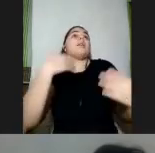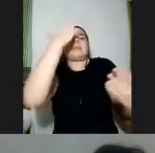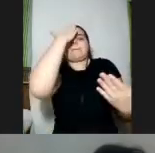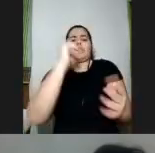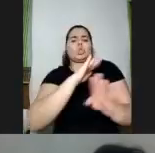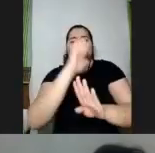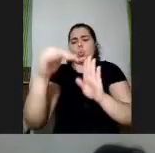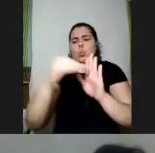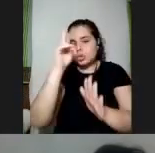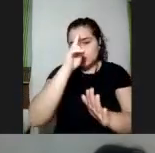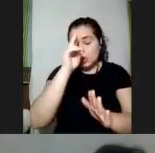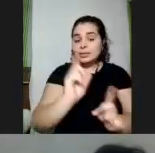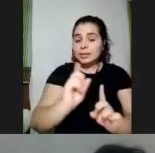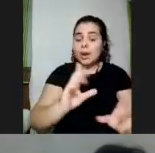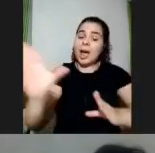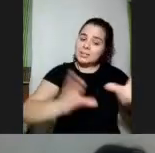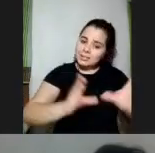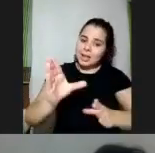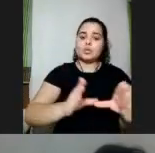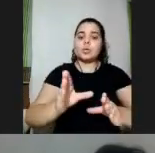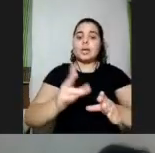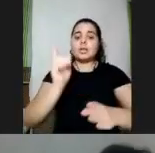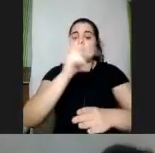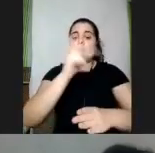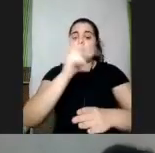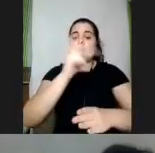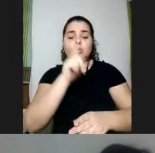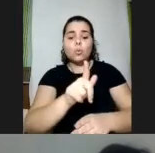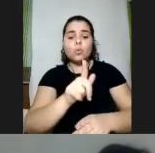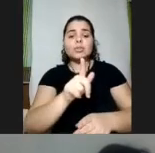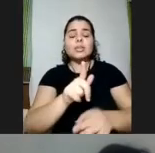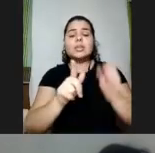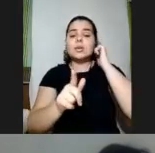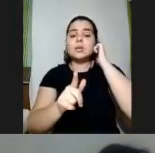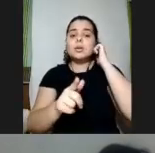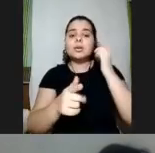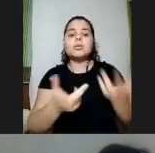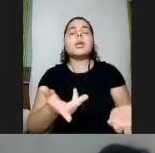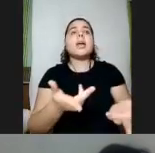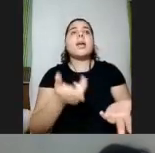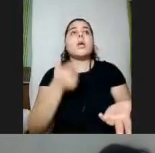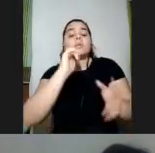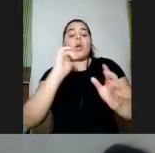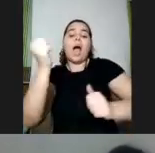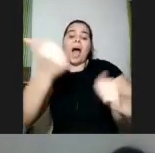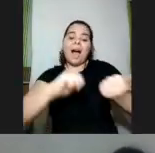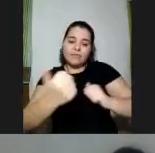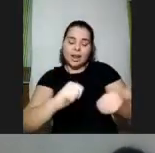então a professora conseguiu dessa forma ter um instrumento de